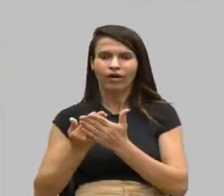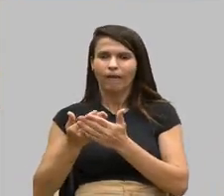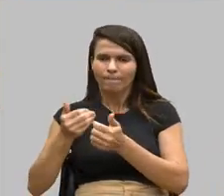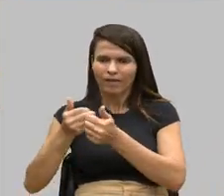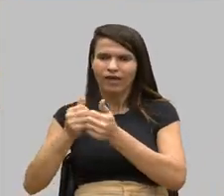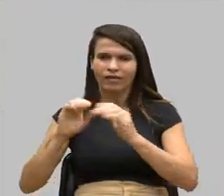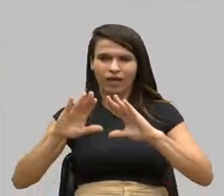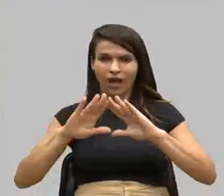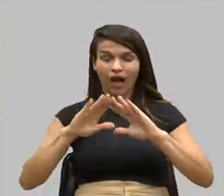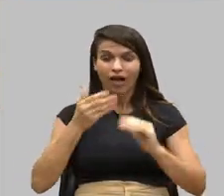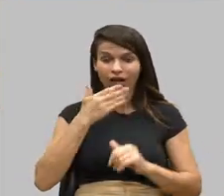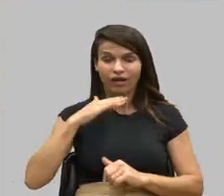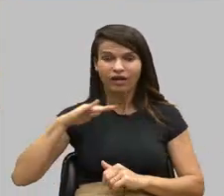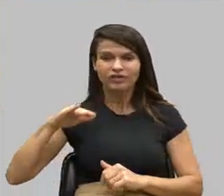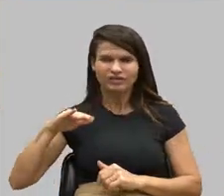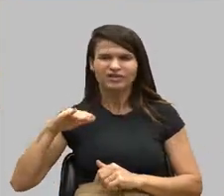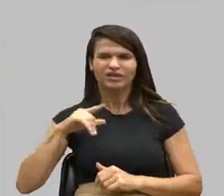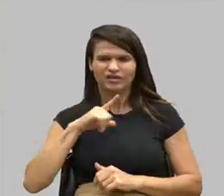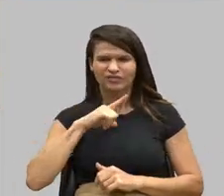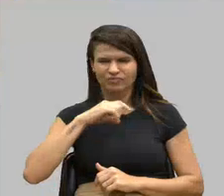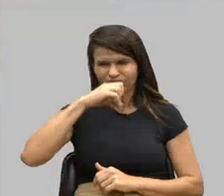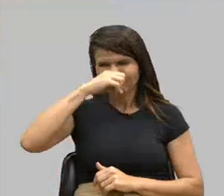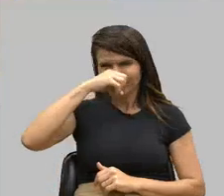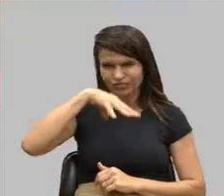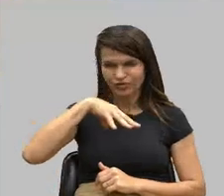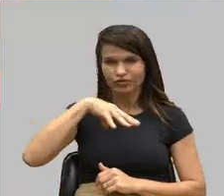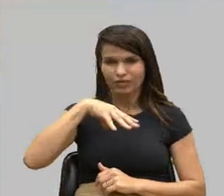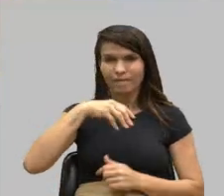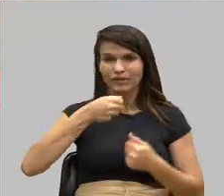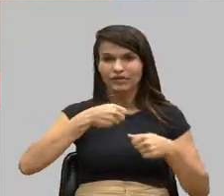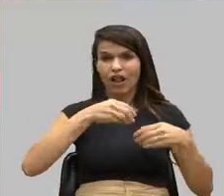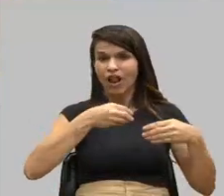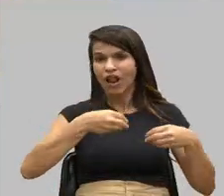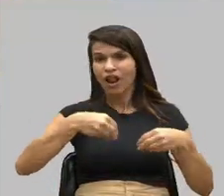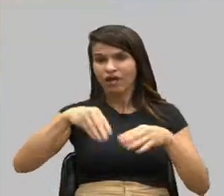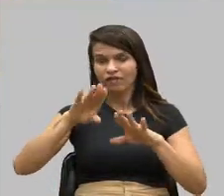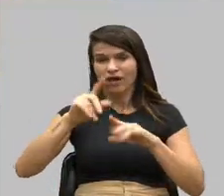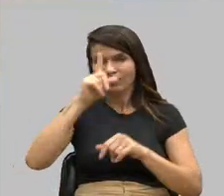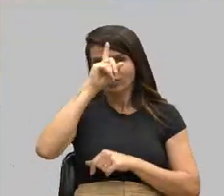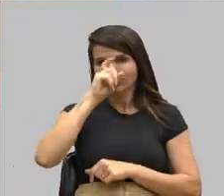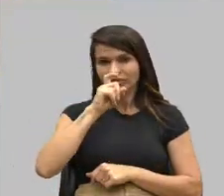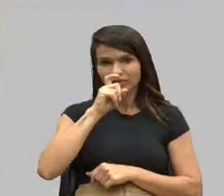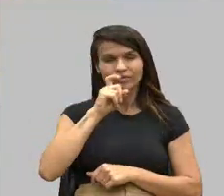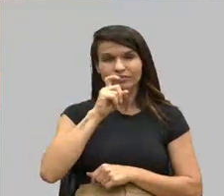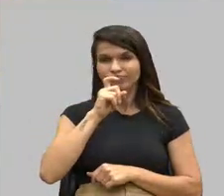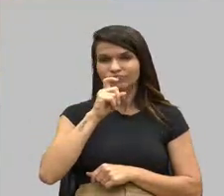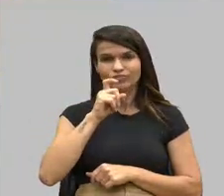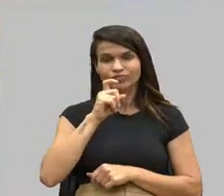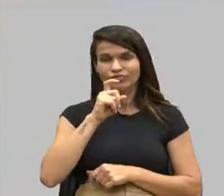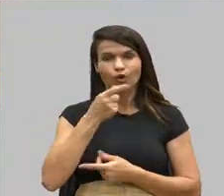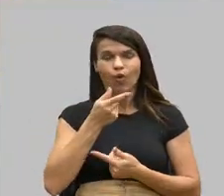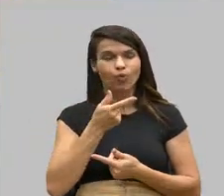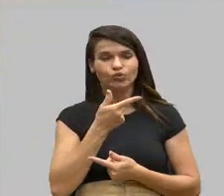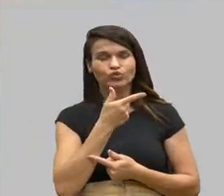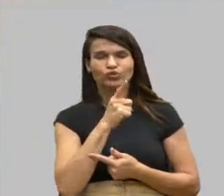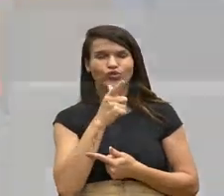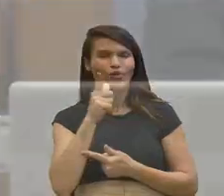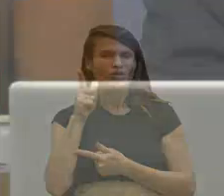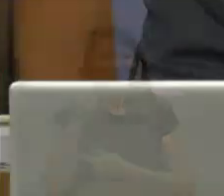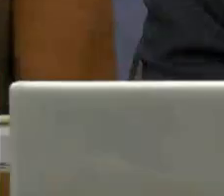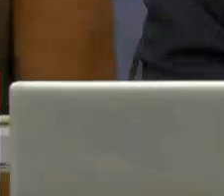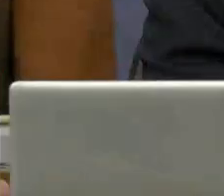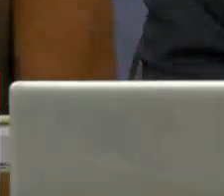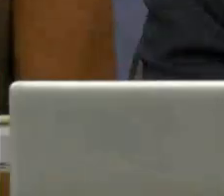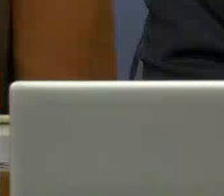agredida, machucada, teve que ir para o pronto-socorro, porque os outros meninos, ele era autista, não consegue ter o diálogo natural com outras crianças.